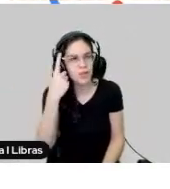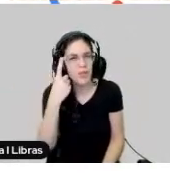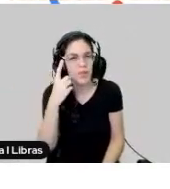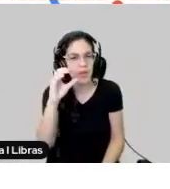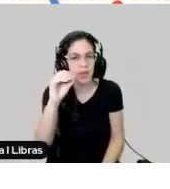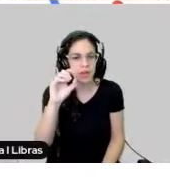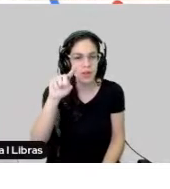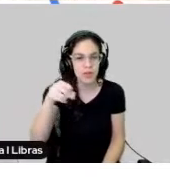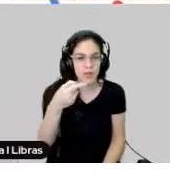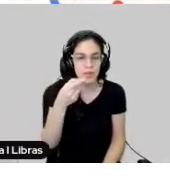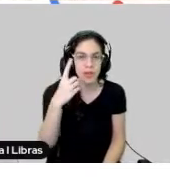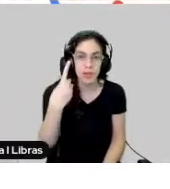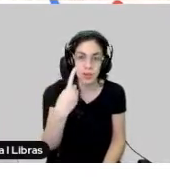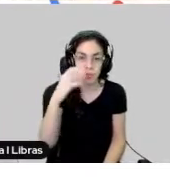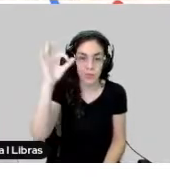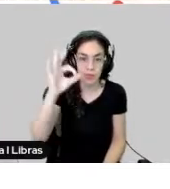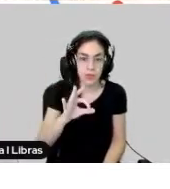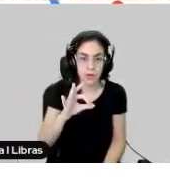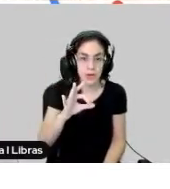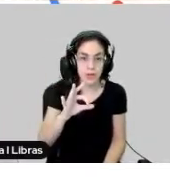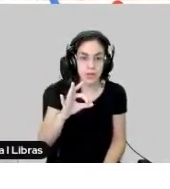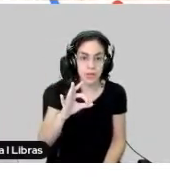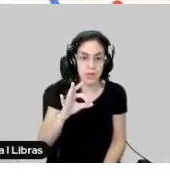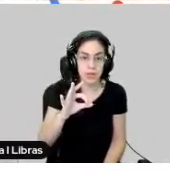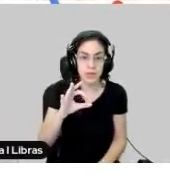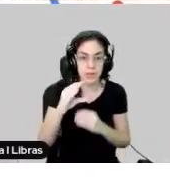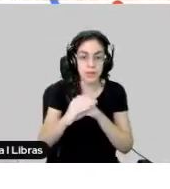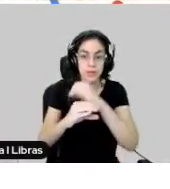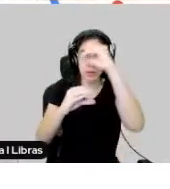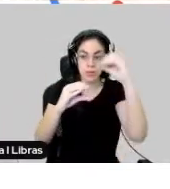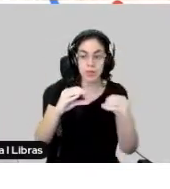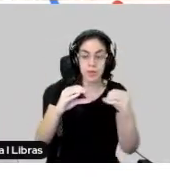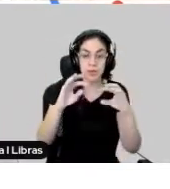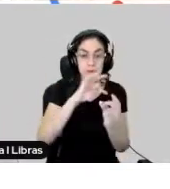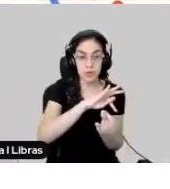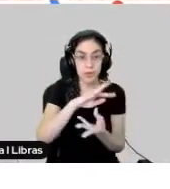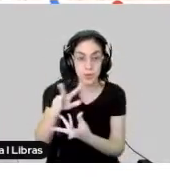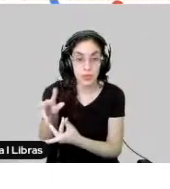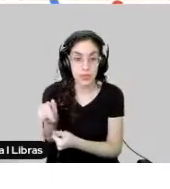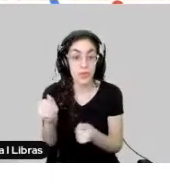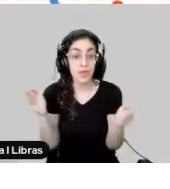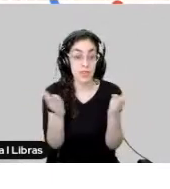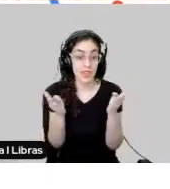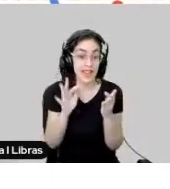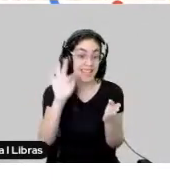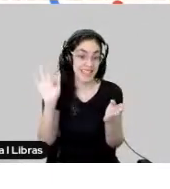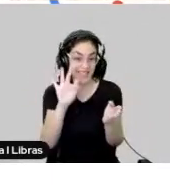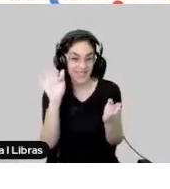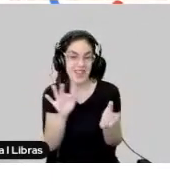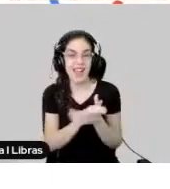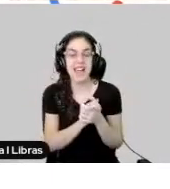0,1% de todos os Chromebooks do mundo estão na Uninove. Então, é pouco, mas é muito. E esses